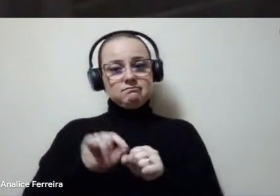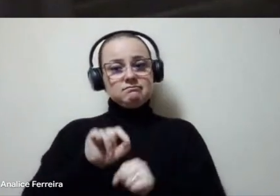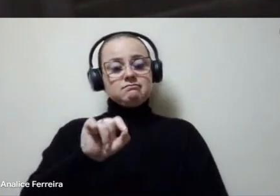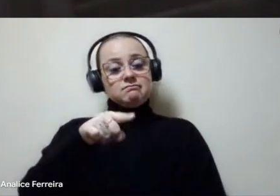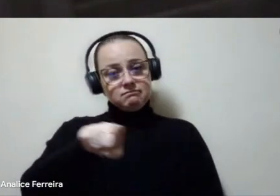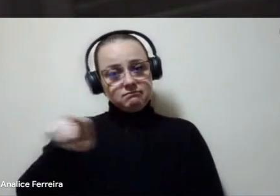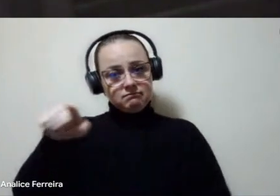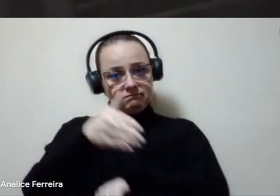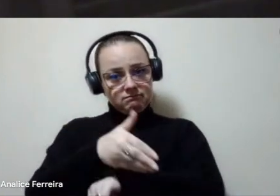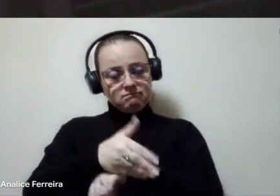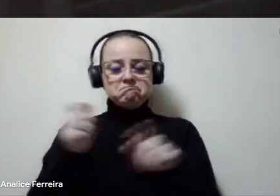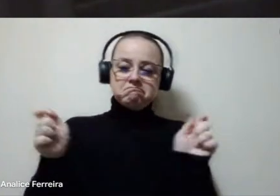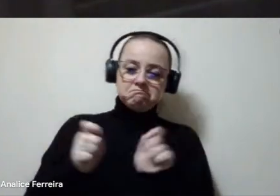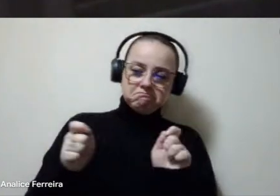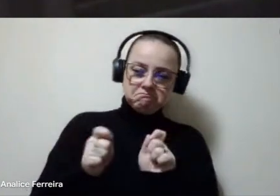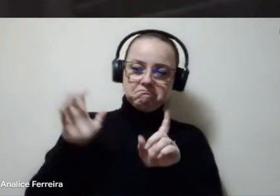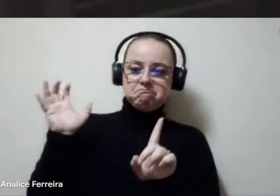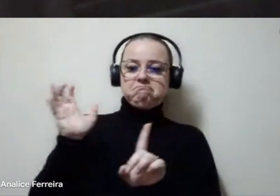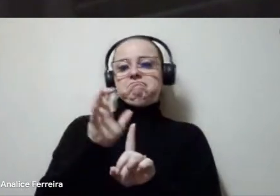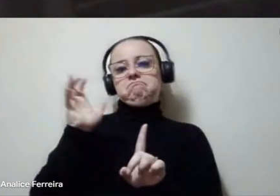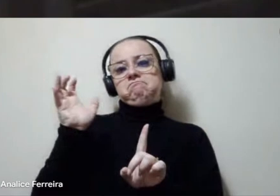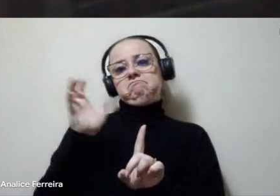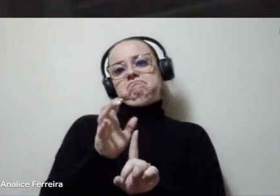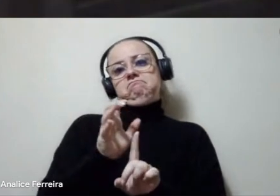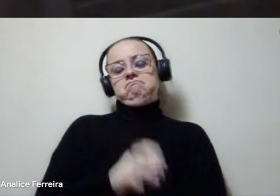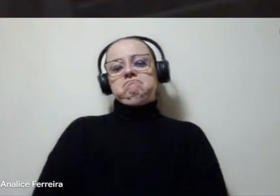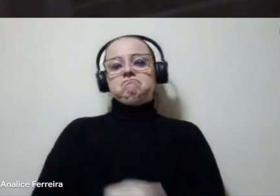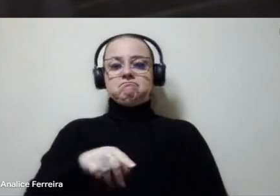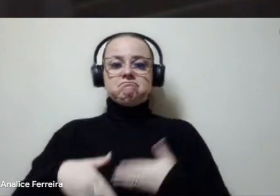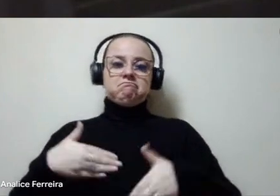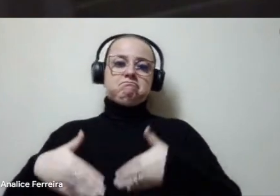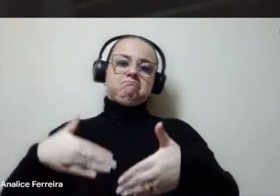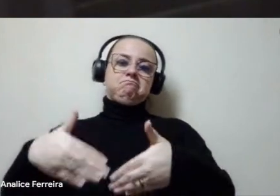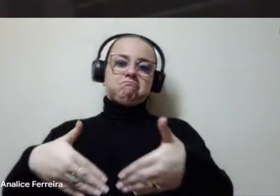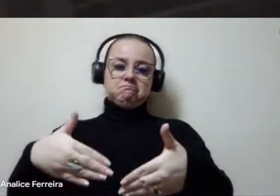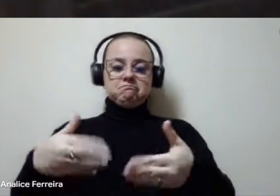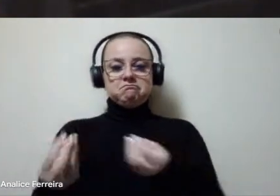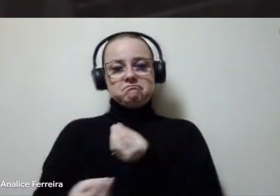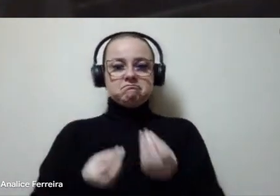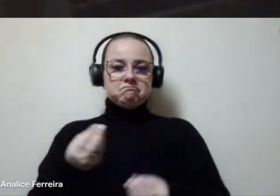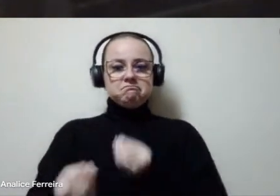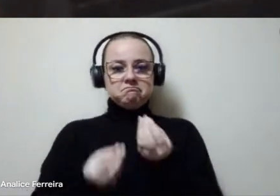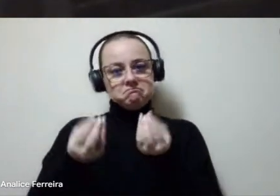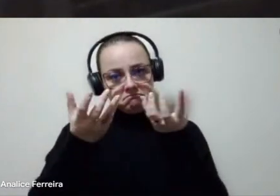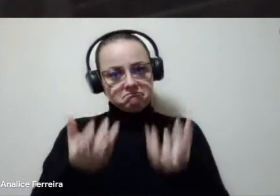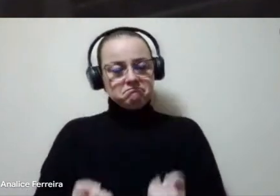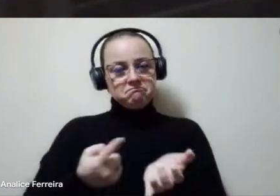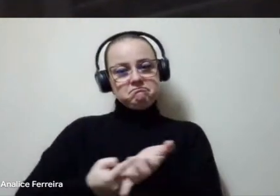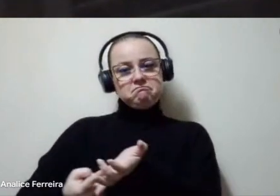participação possa influenciar nesse processo assertivo de